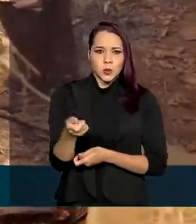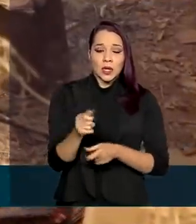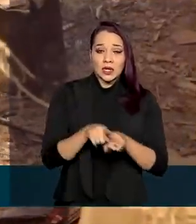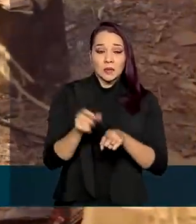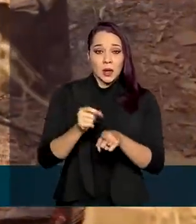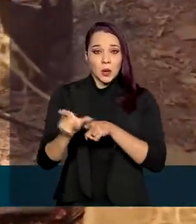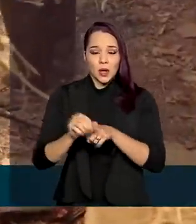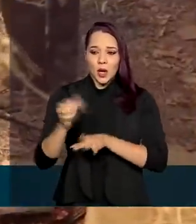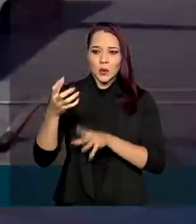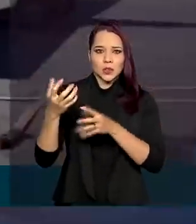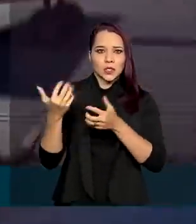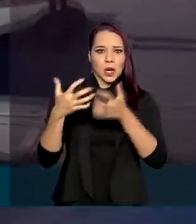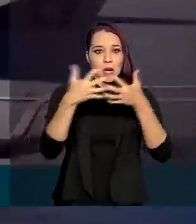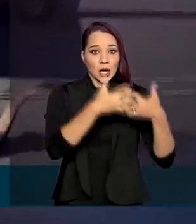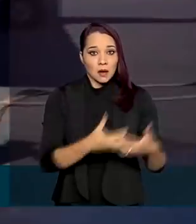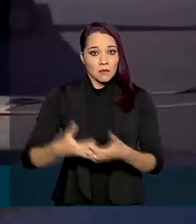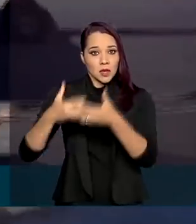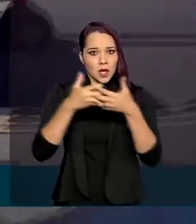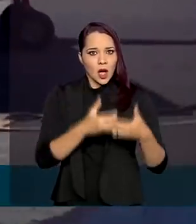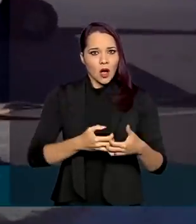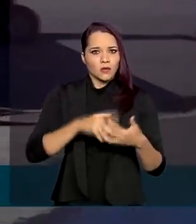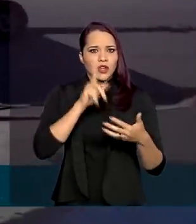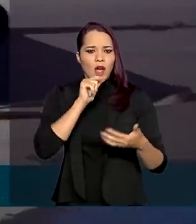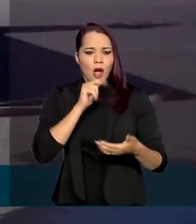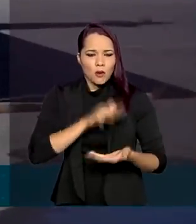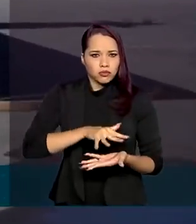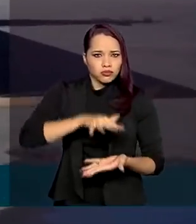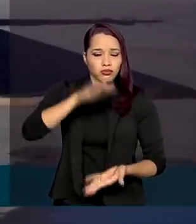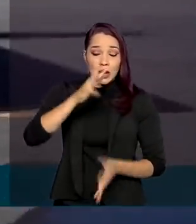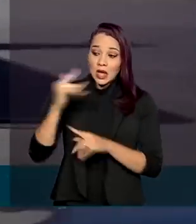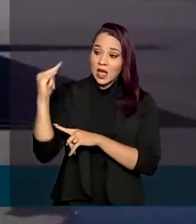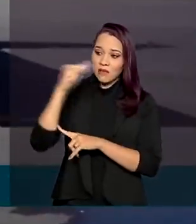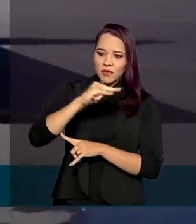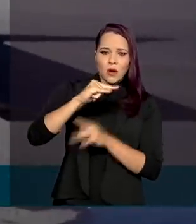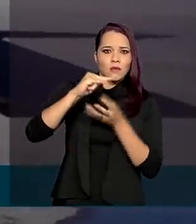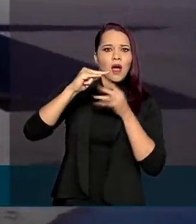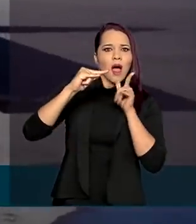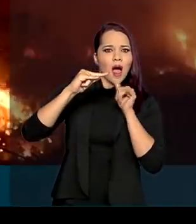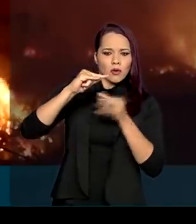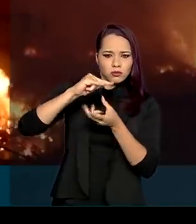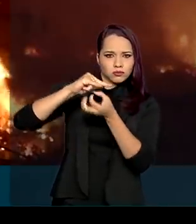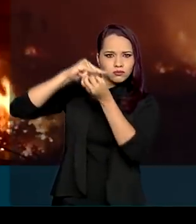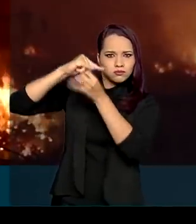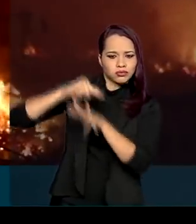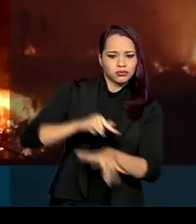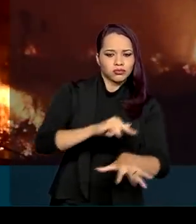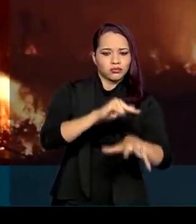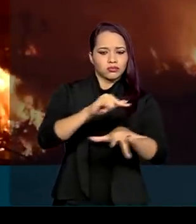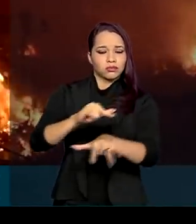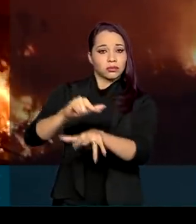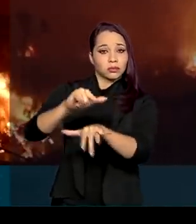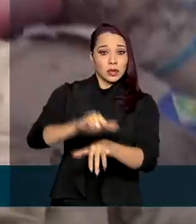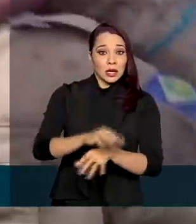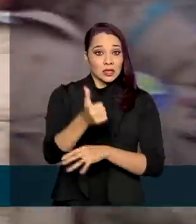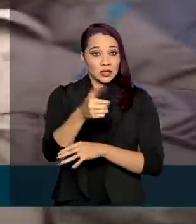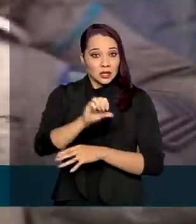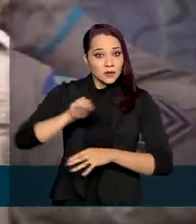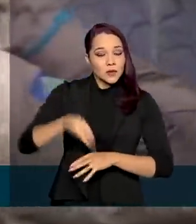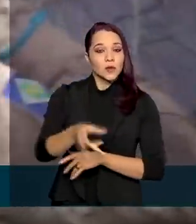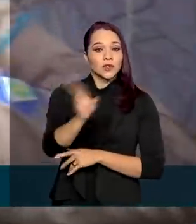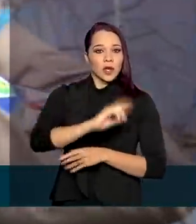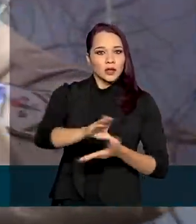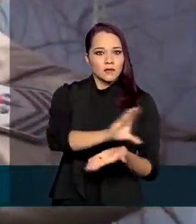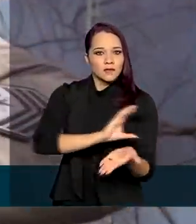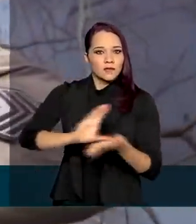aluguel de carros-pipas e aviões com capacidade para jogar água sobre o fogo. Os 10 milhões de reais enviados pelo